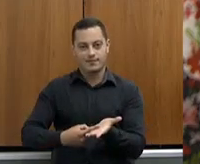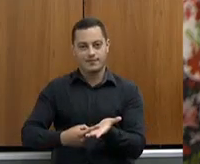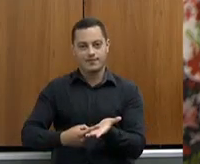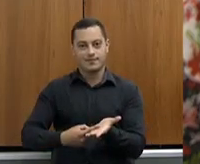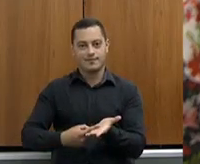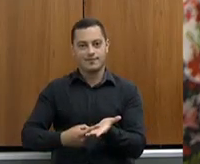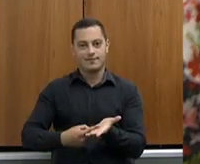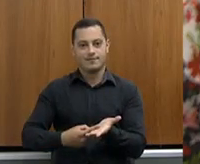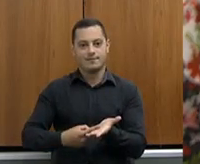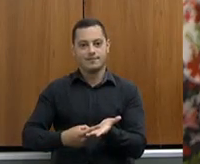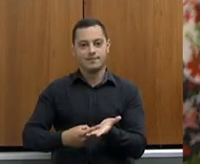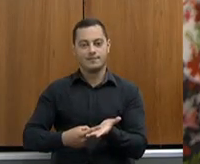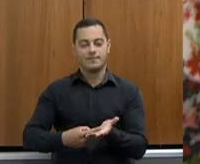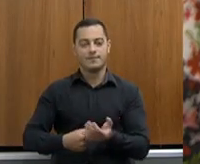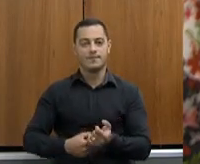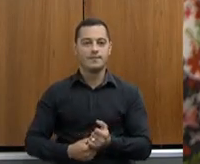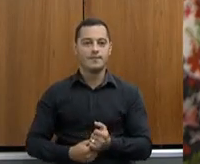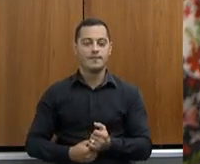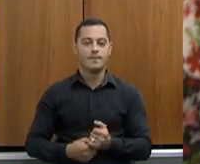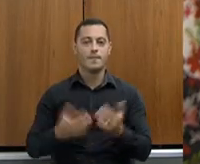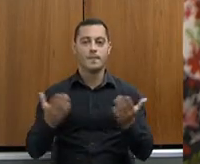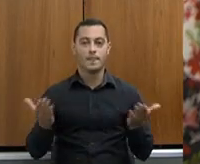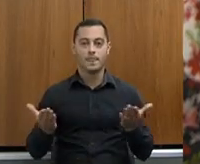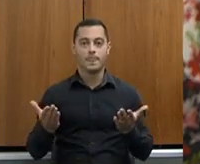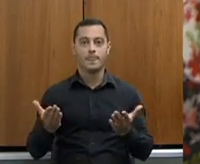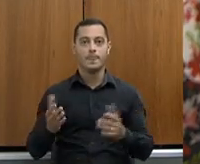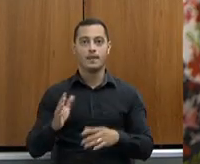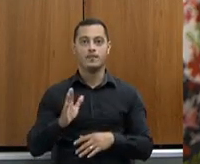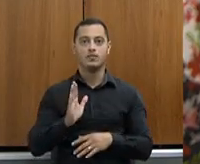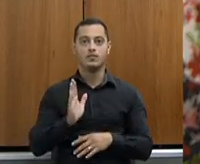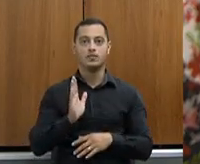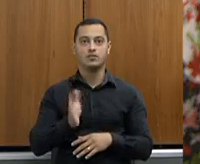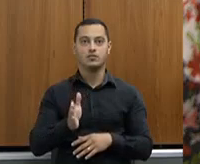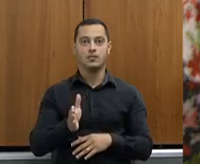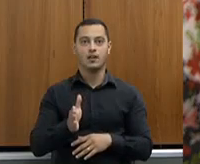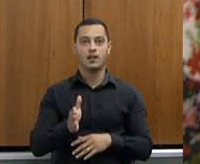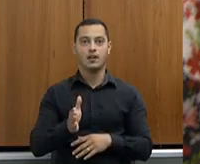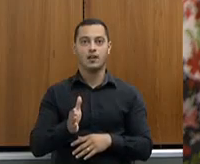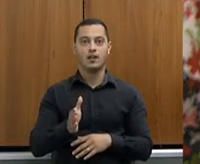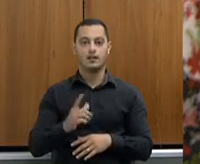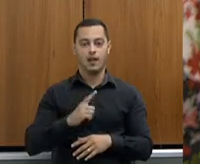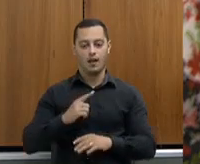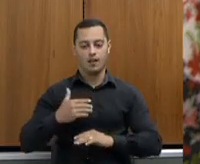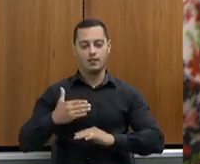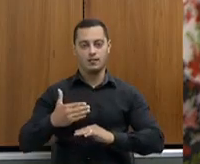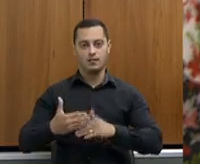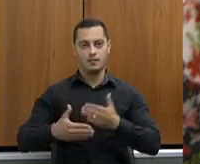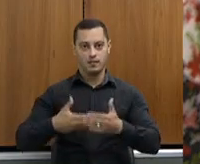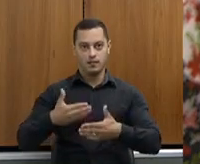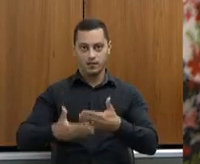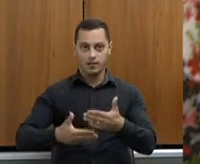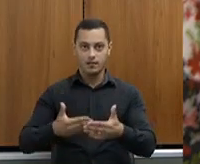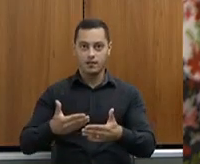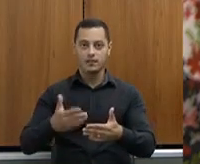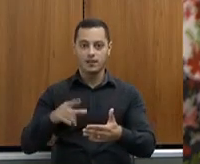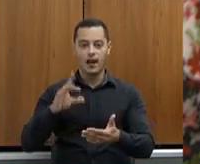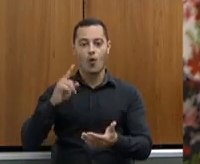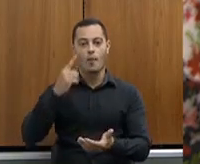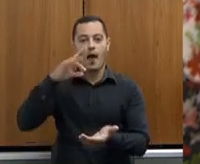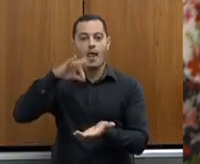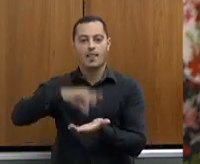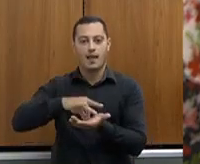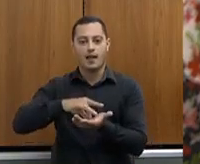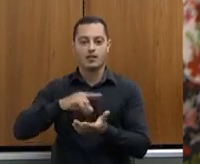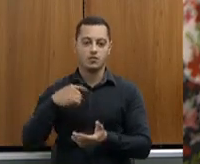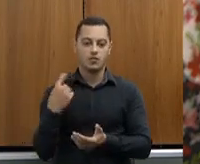retirar da vacinação contra a febre aftosa. Então, ele já está em andamento, e isso aqui já é uma realidade, a gente